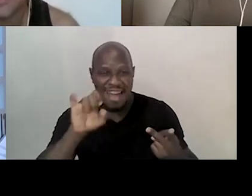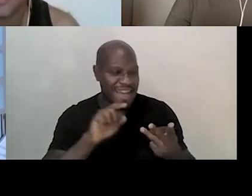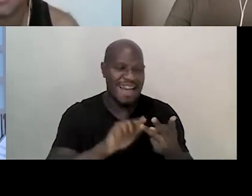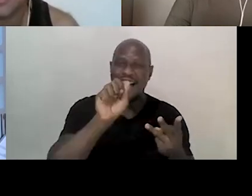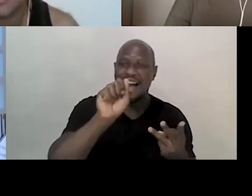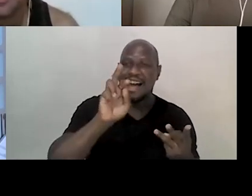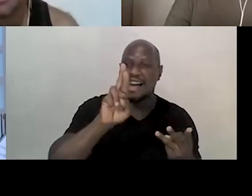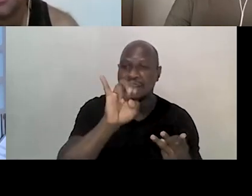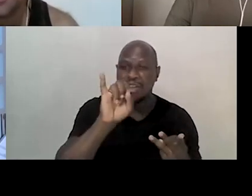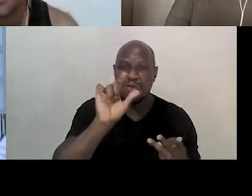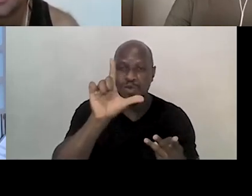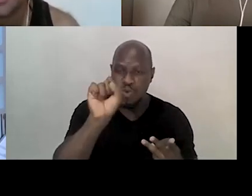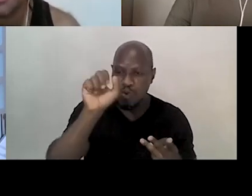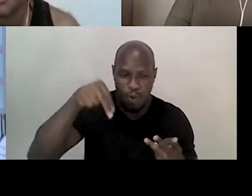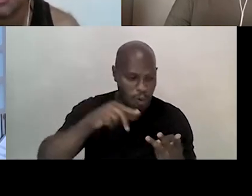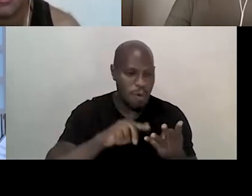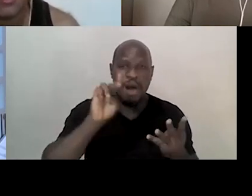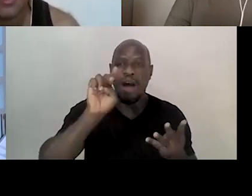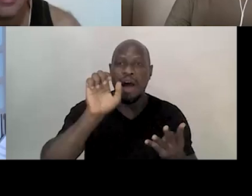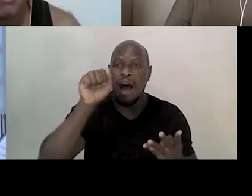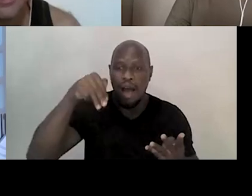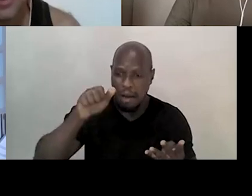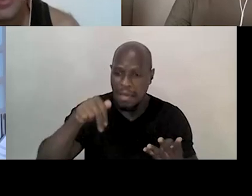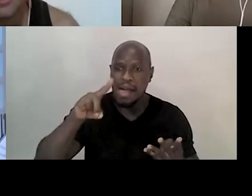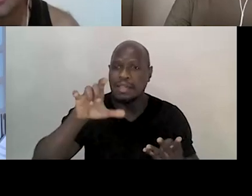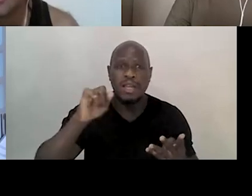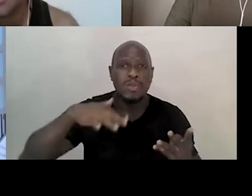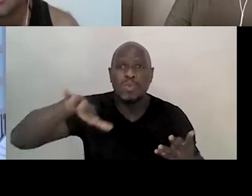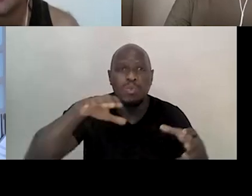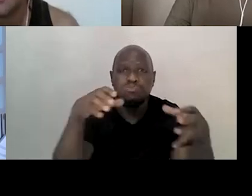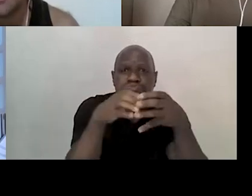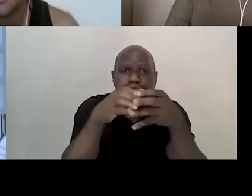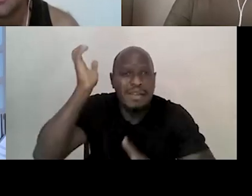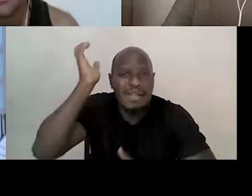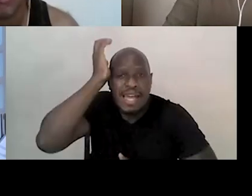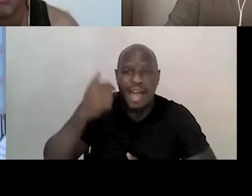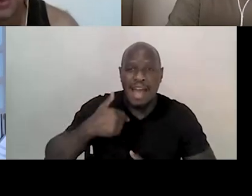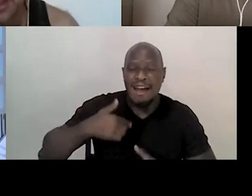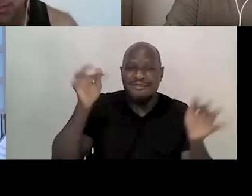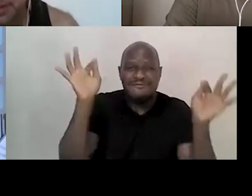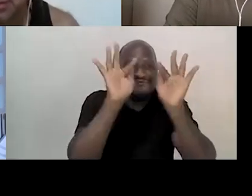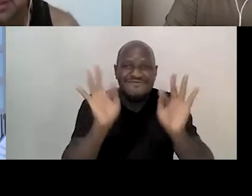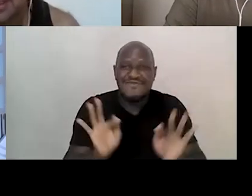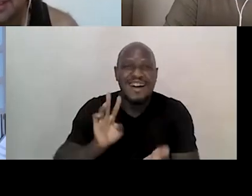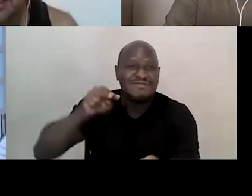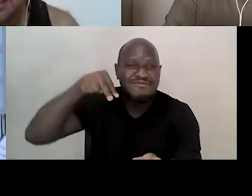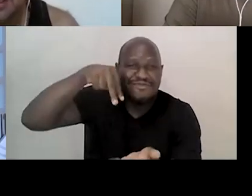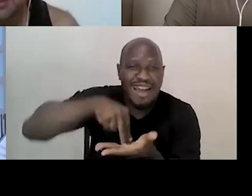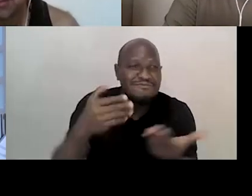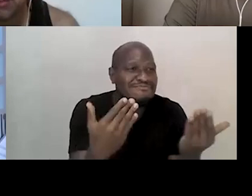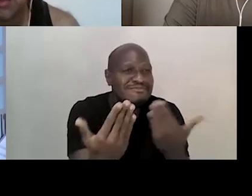aqui. Amanda, toda a equipe do Sesc. estou bastante feliz de estar nesse momento aqui com pessoas